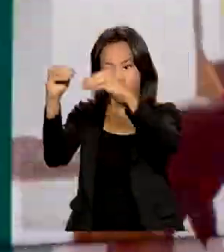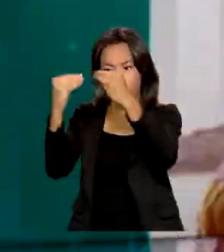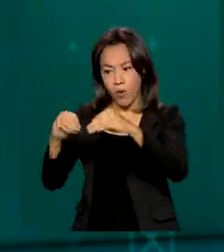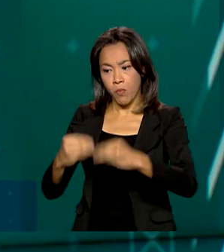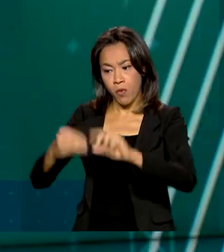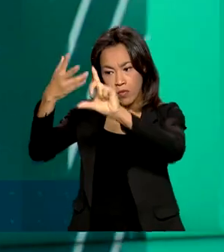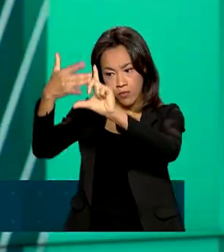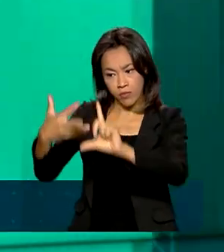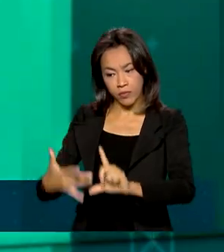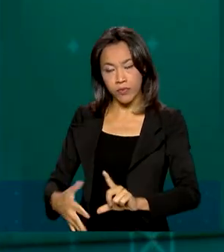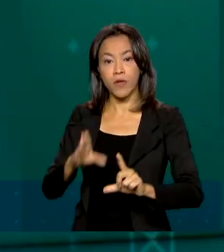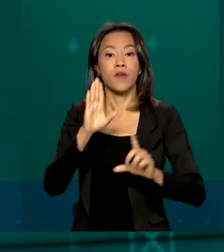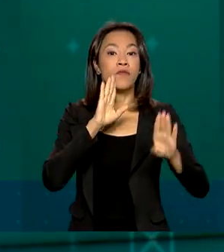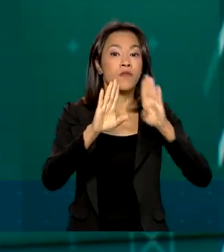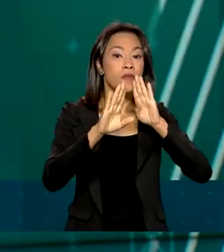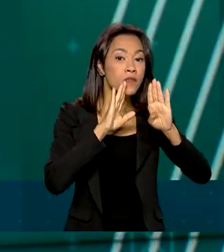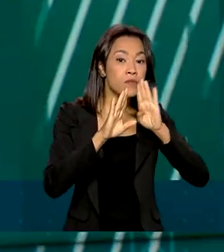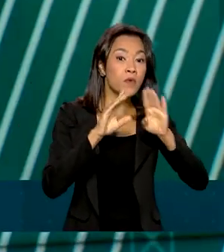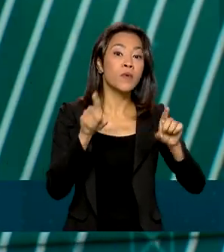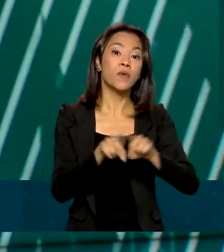página do Facebook e pelo grupo do Telegram.